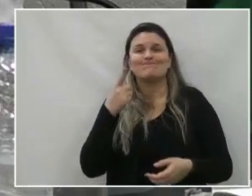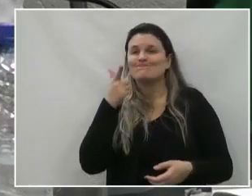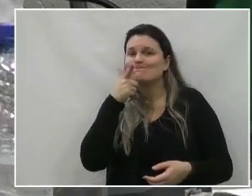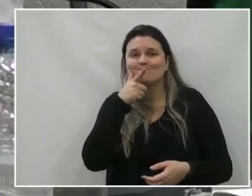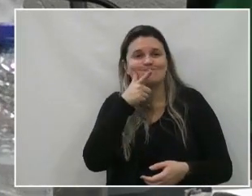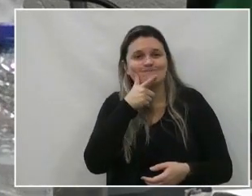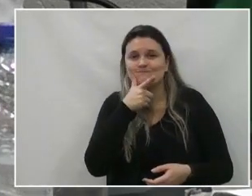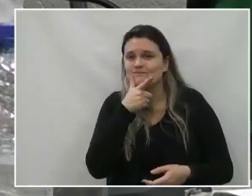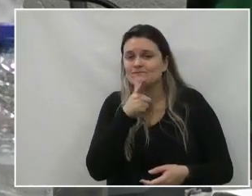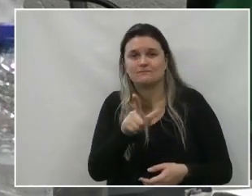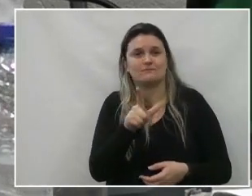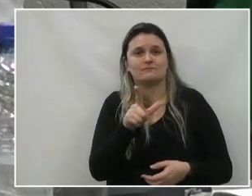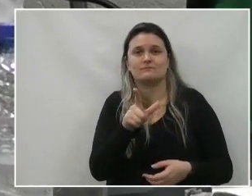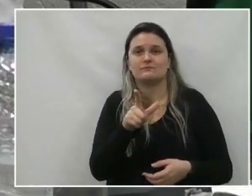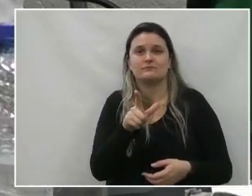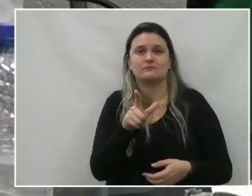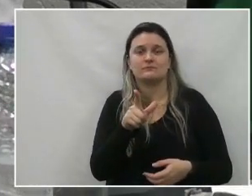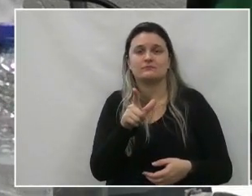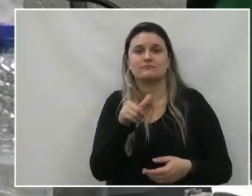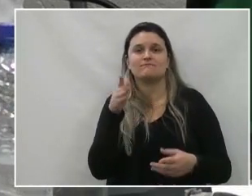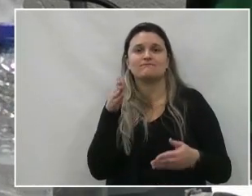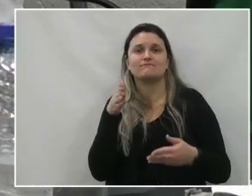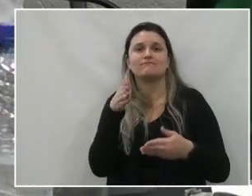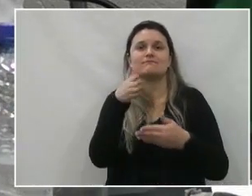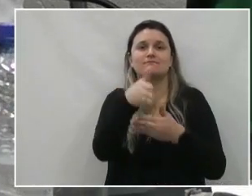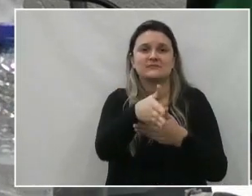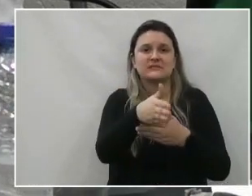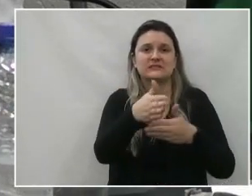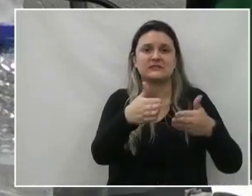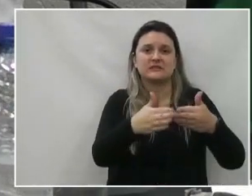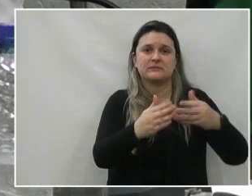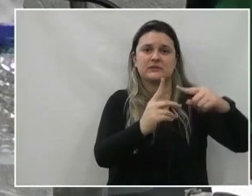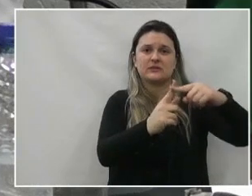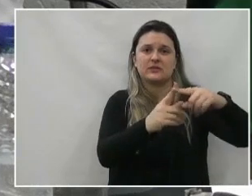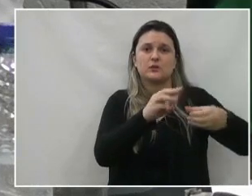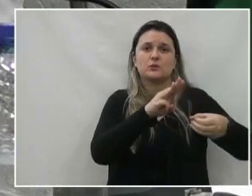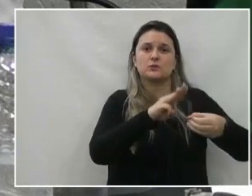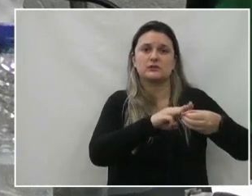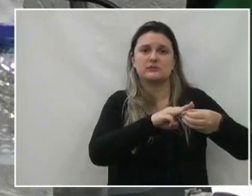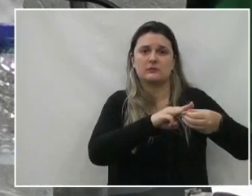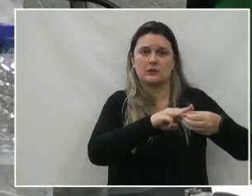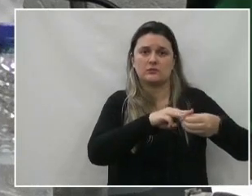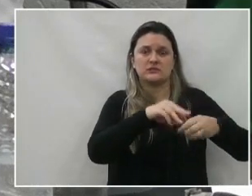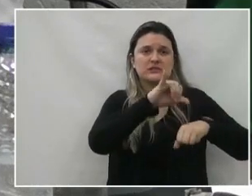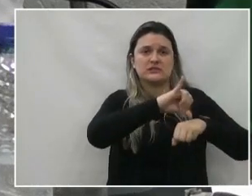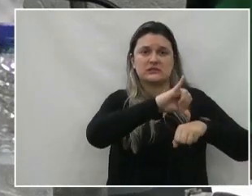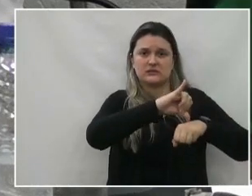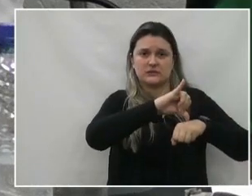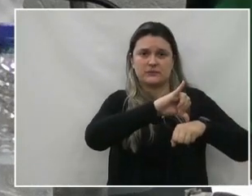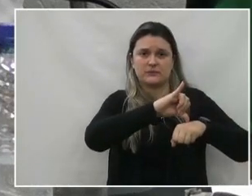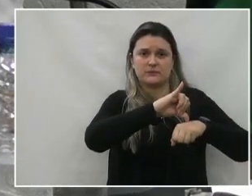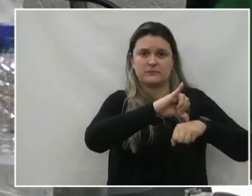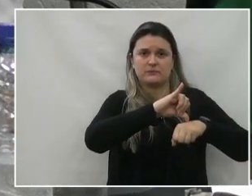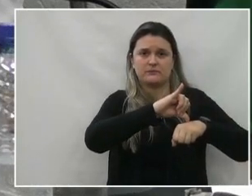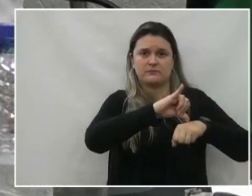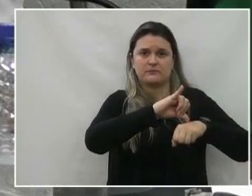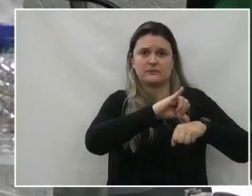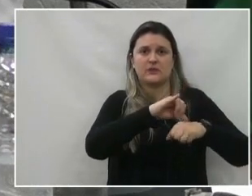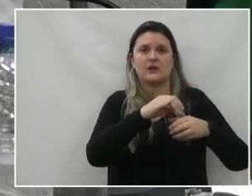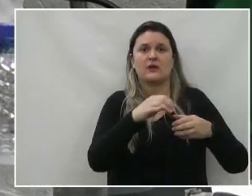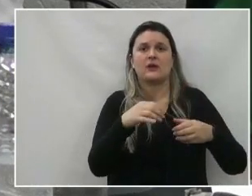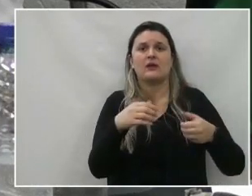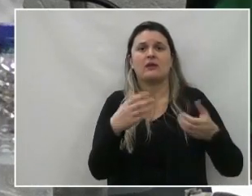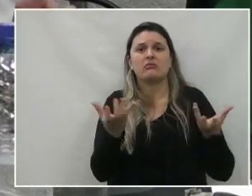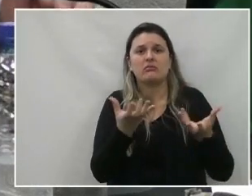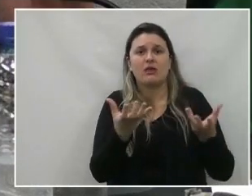estão conseguindo adentrar ao cemitério municipal do centro, para lá acender